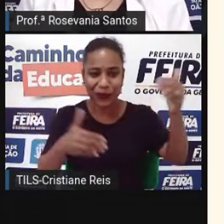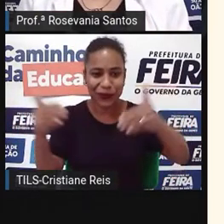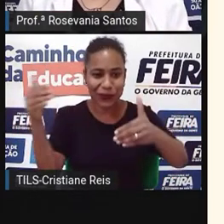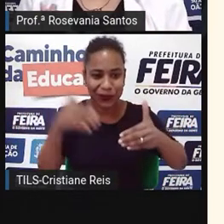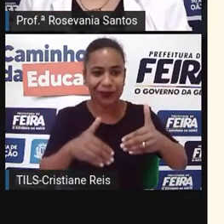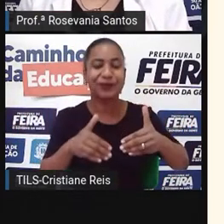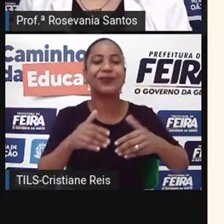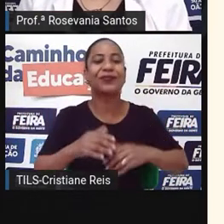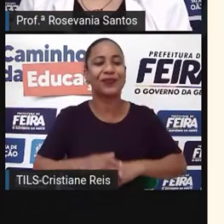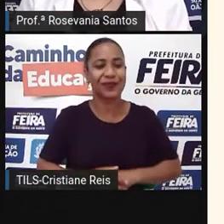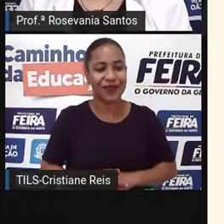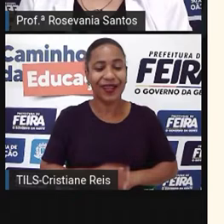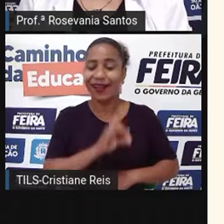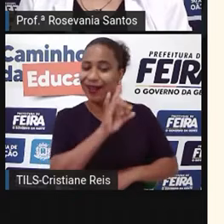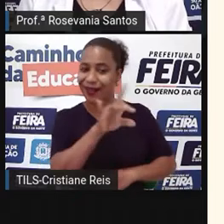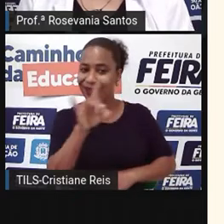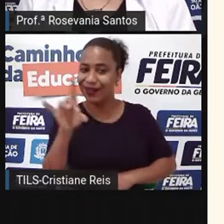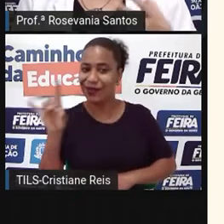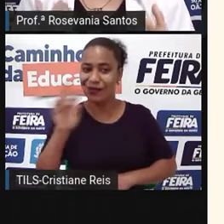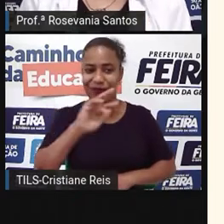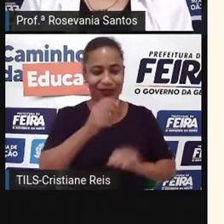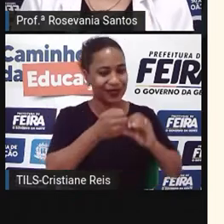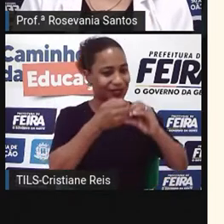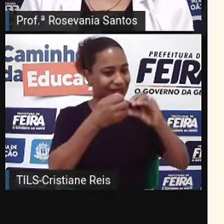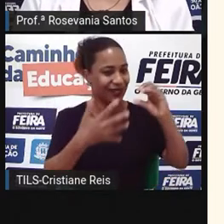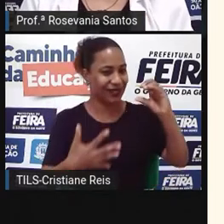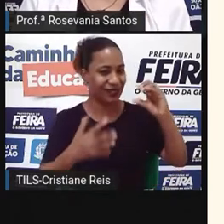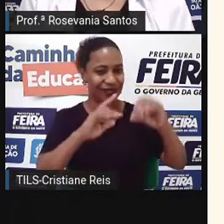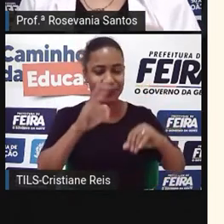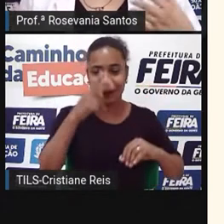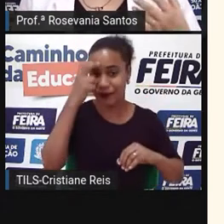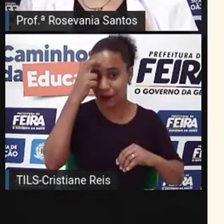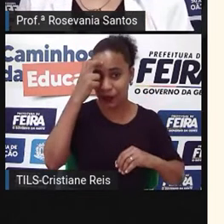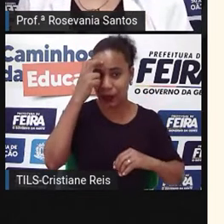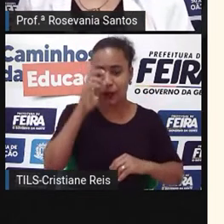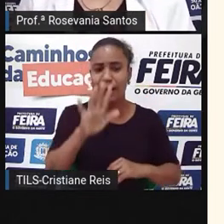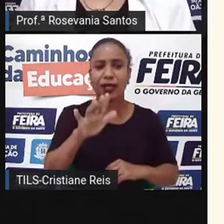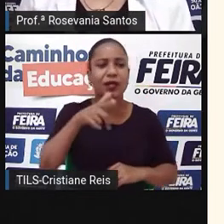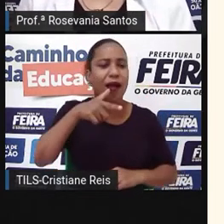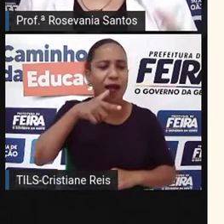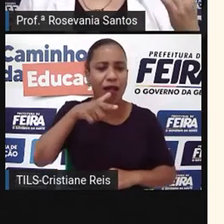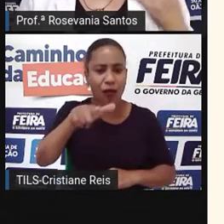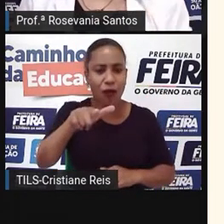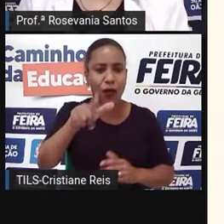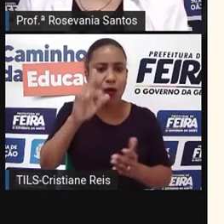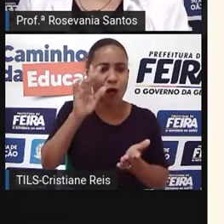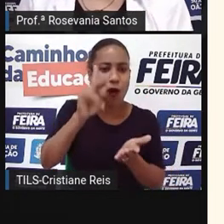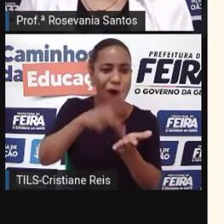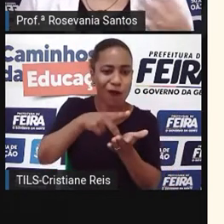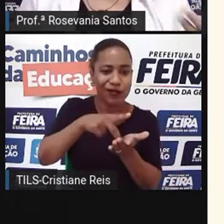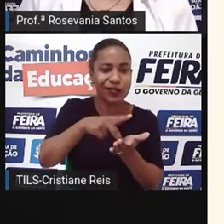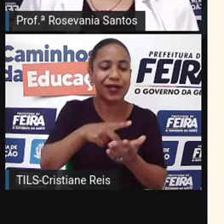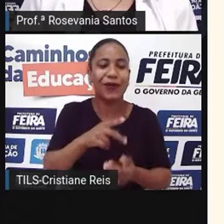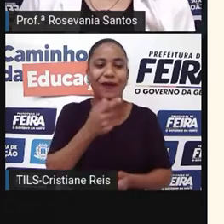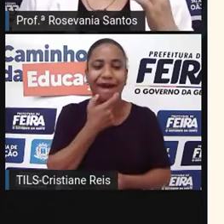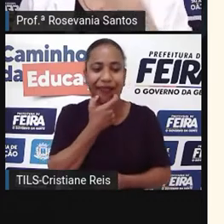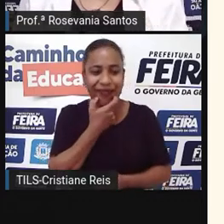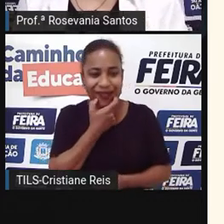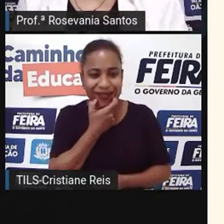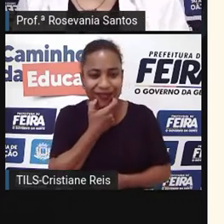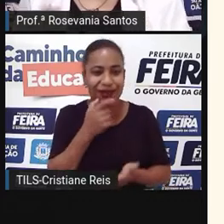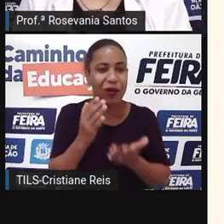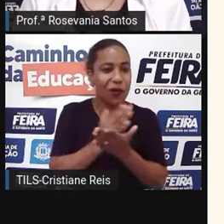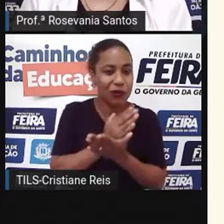seus aspectos culturais para lá. A língua oficial é inglês, mas existem alguns lugares que tem, né, que falam francês,